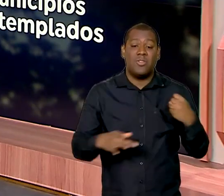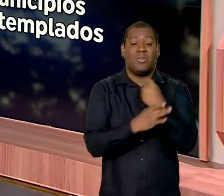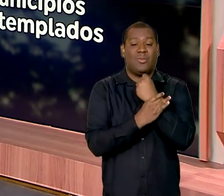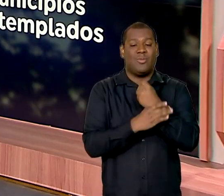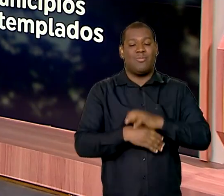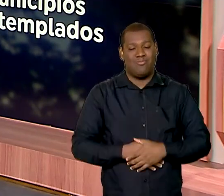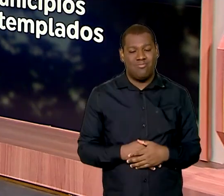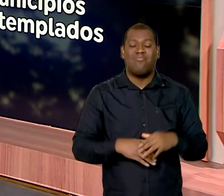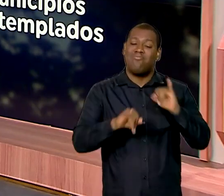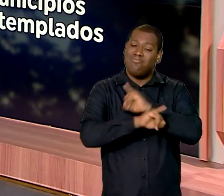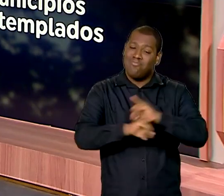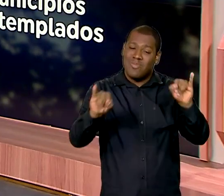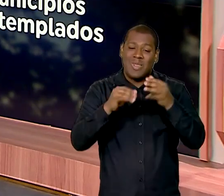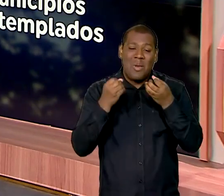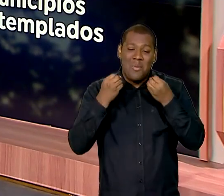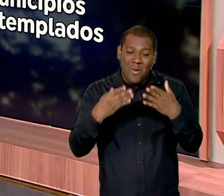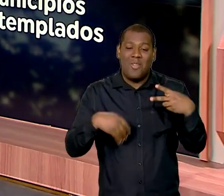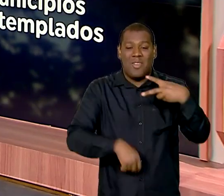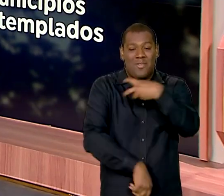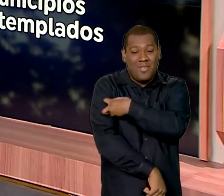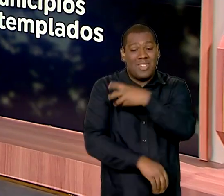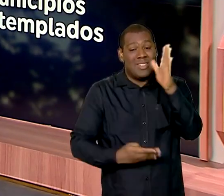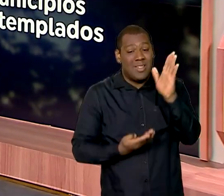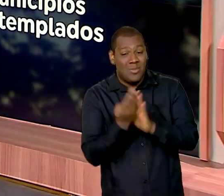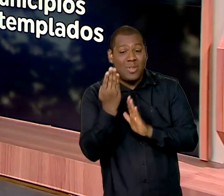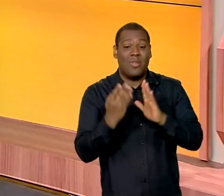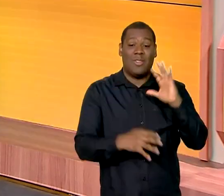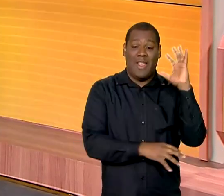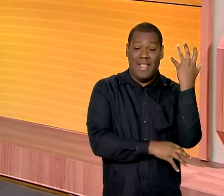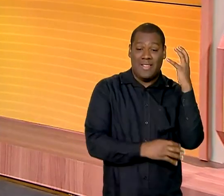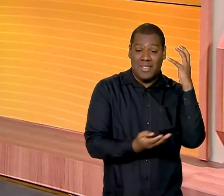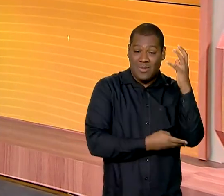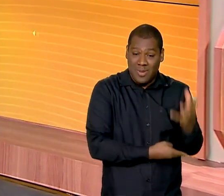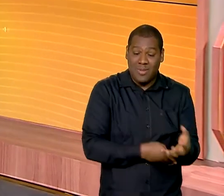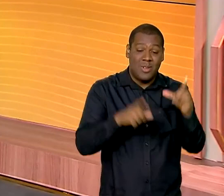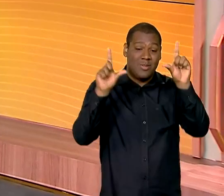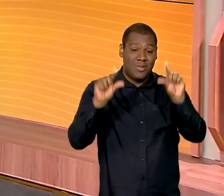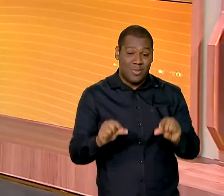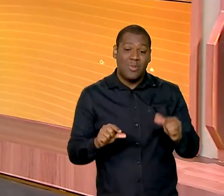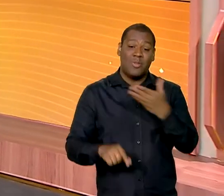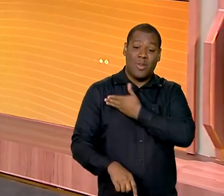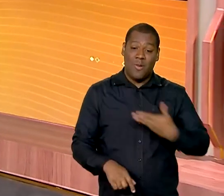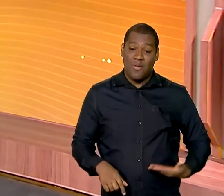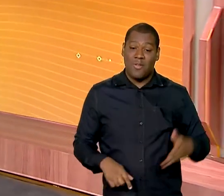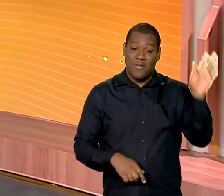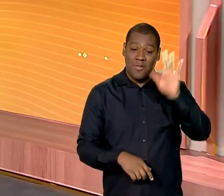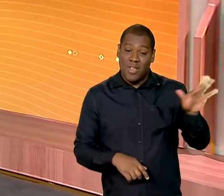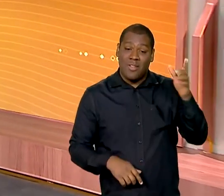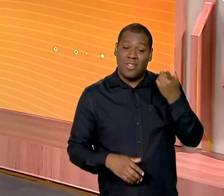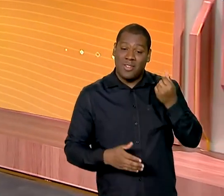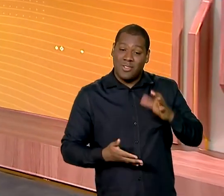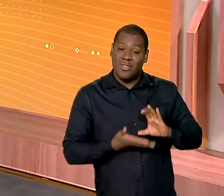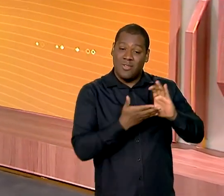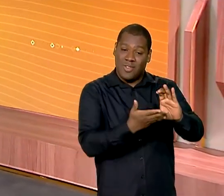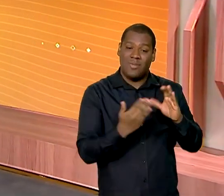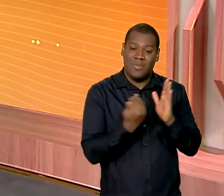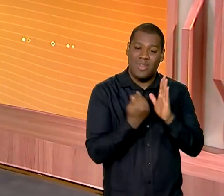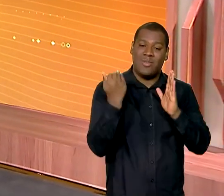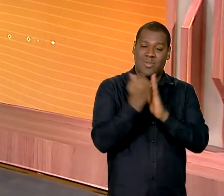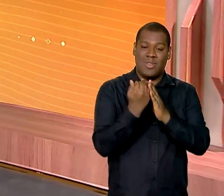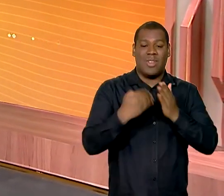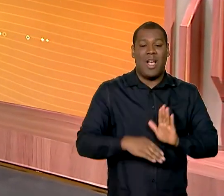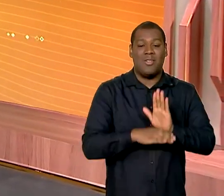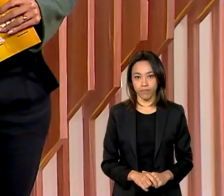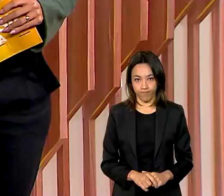notícias boas, mais vacinas, menos desmatamento, mais investimento para melhorar a vida dos